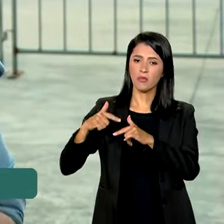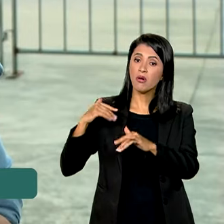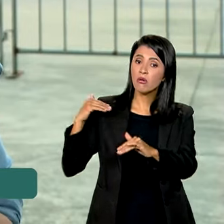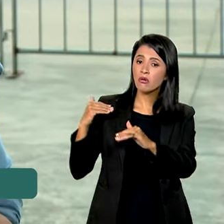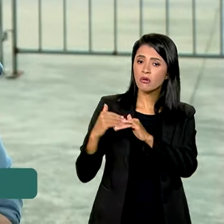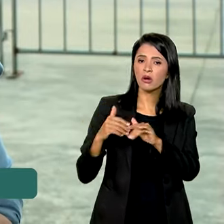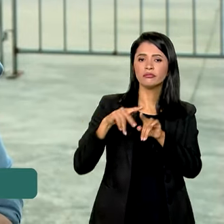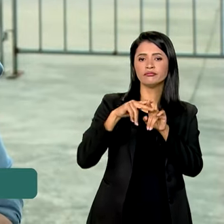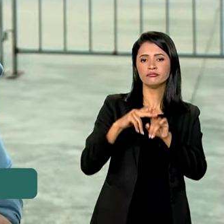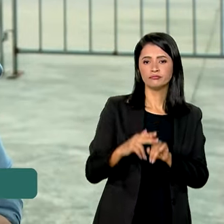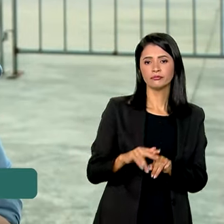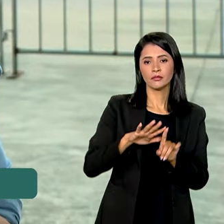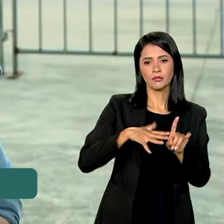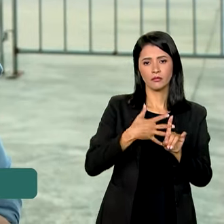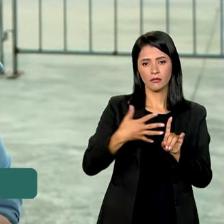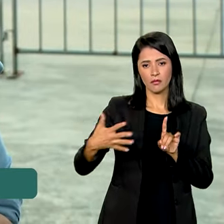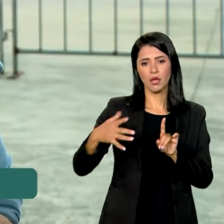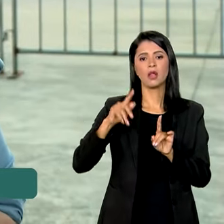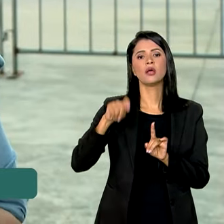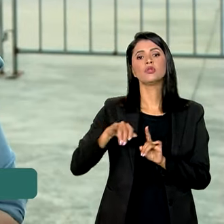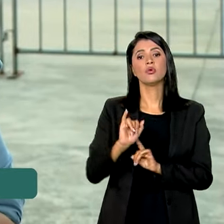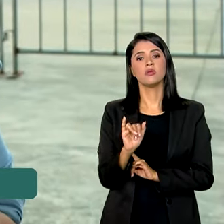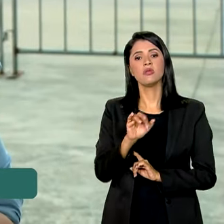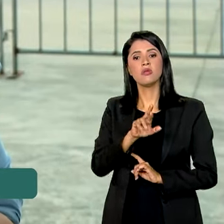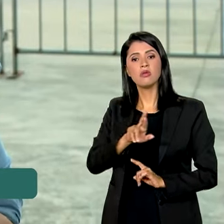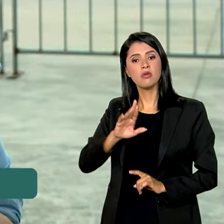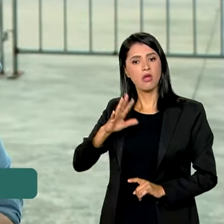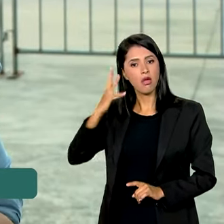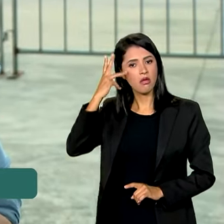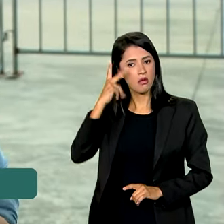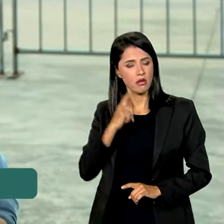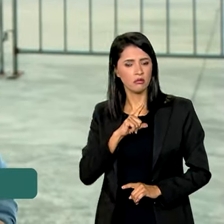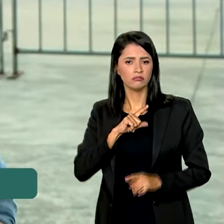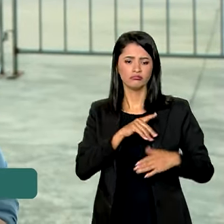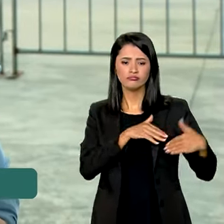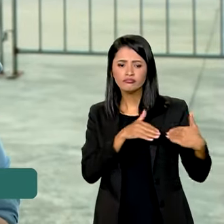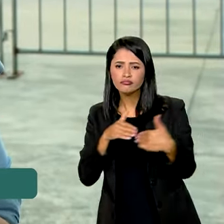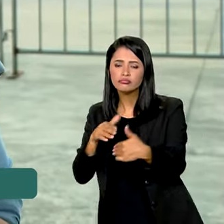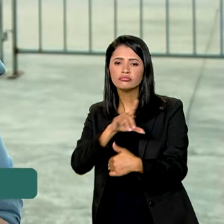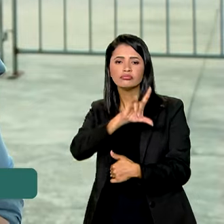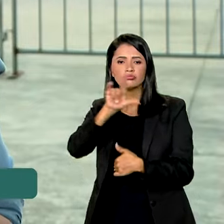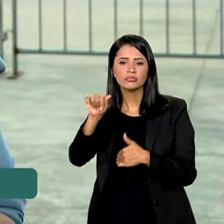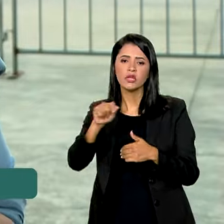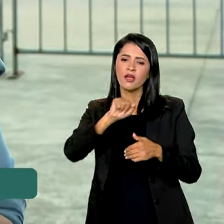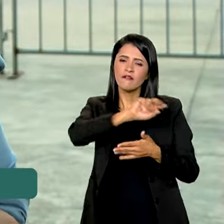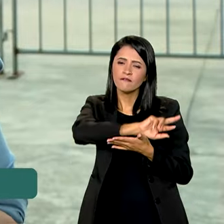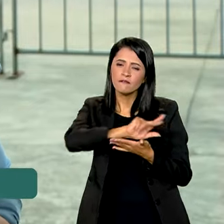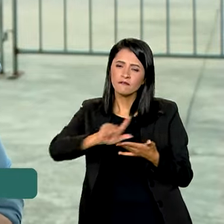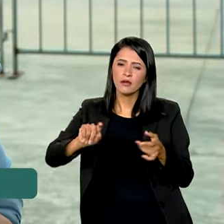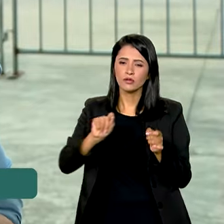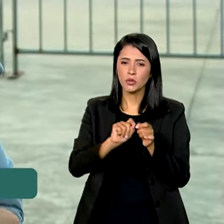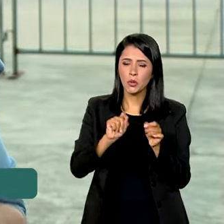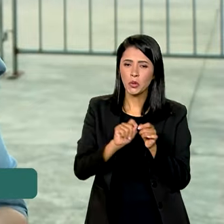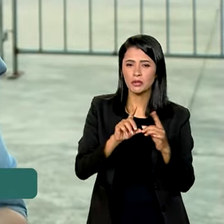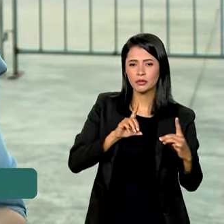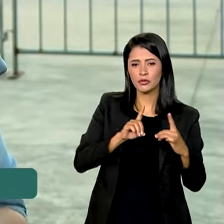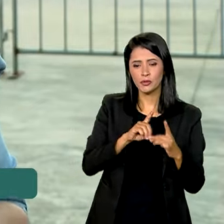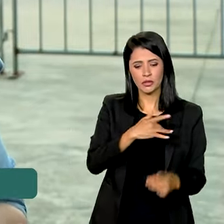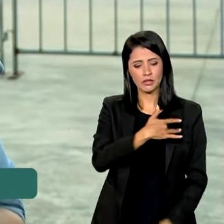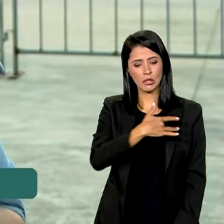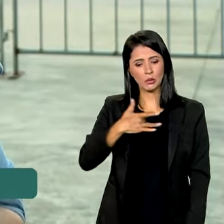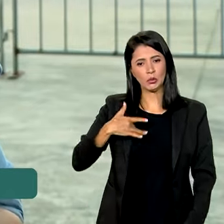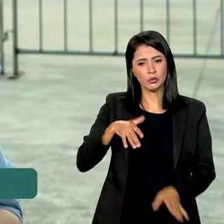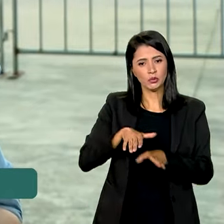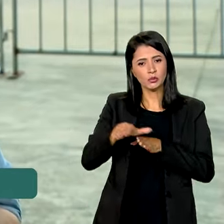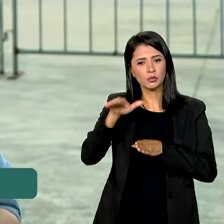e correção da tabela do imposto de renda. Ao longo do dia serão realizadas diversas ações por aqui, como atendimento à saúde,